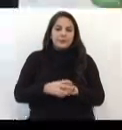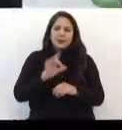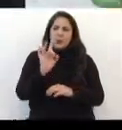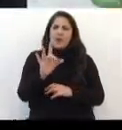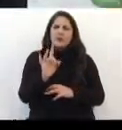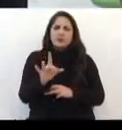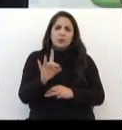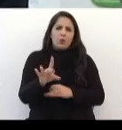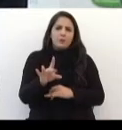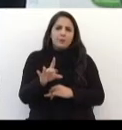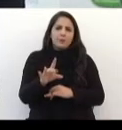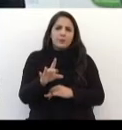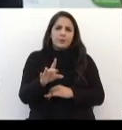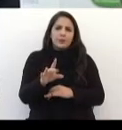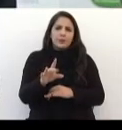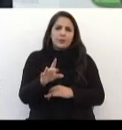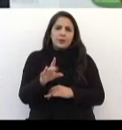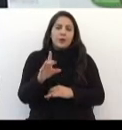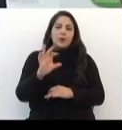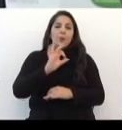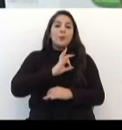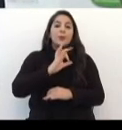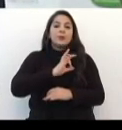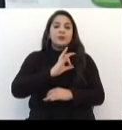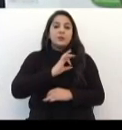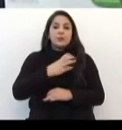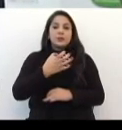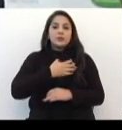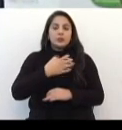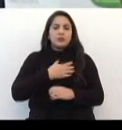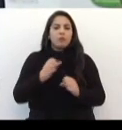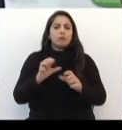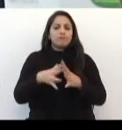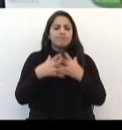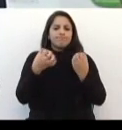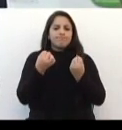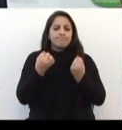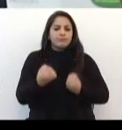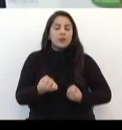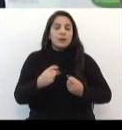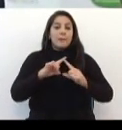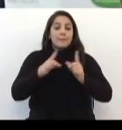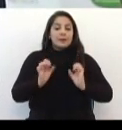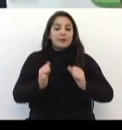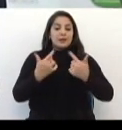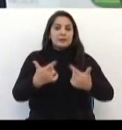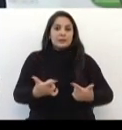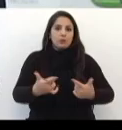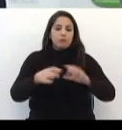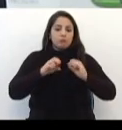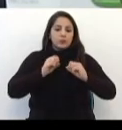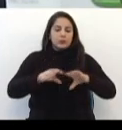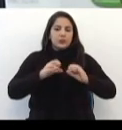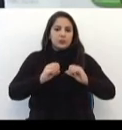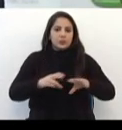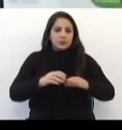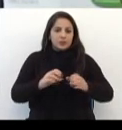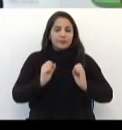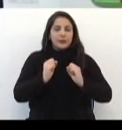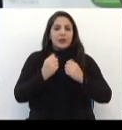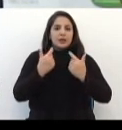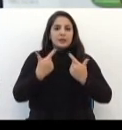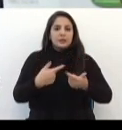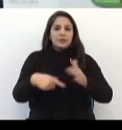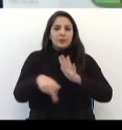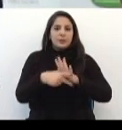apenas O policiamento De forma ostensiva Mas sim Ações na educação Ações Que sejam